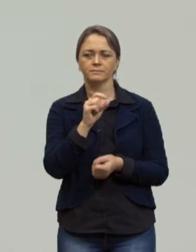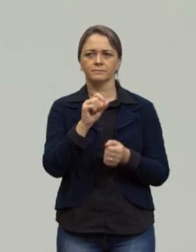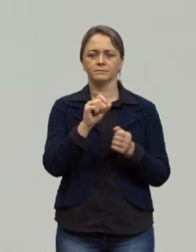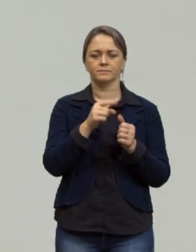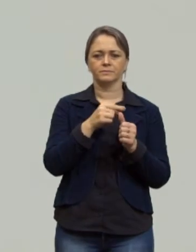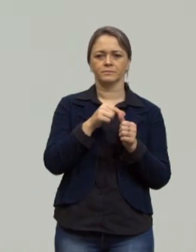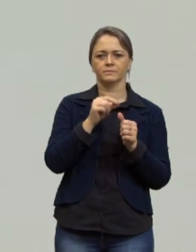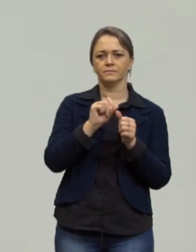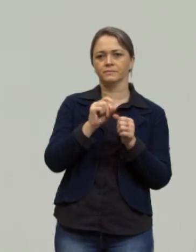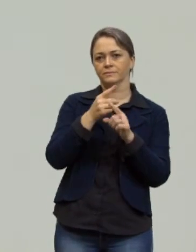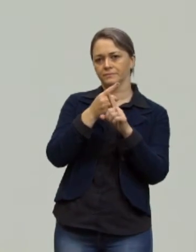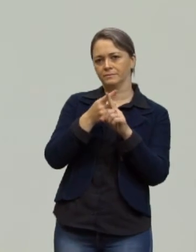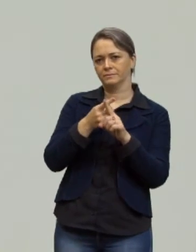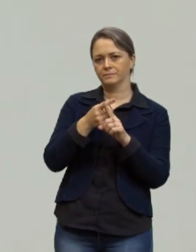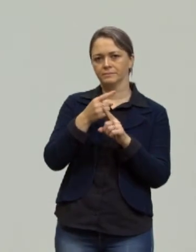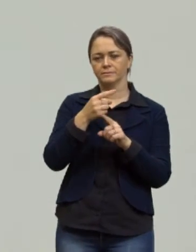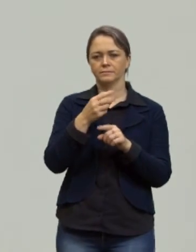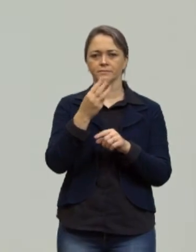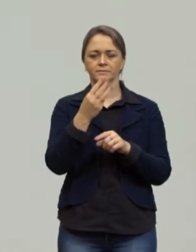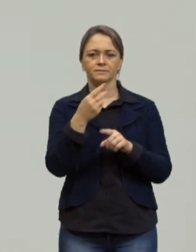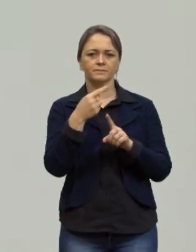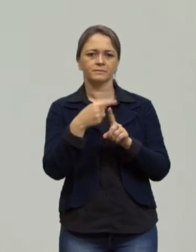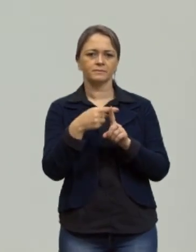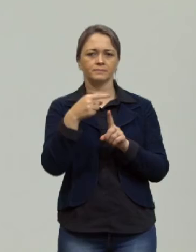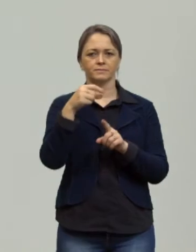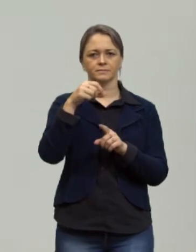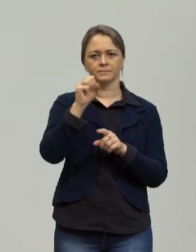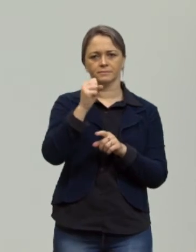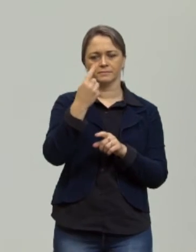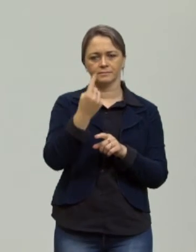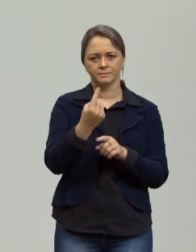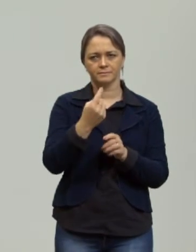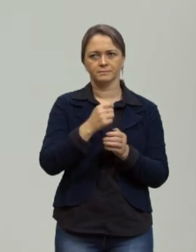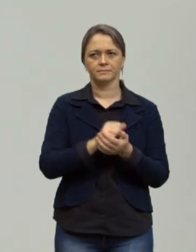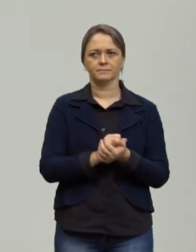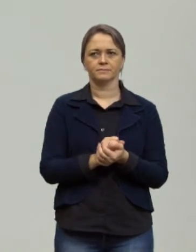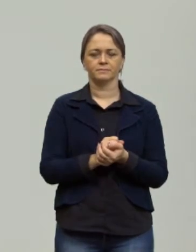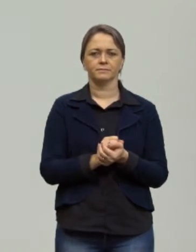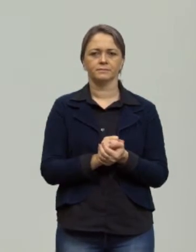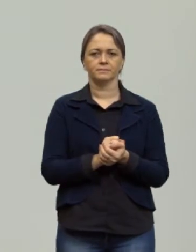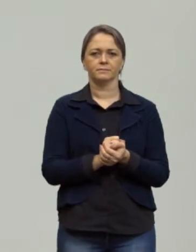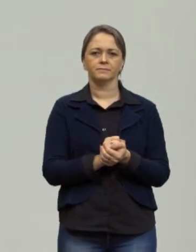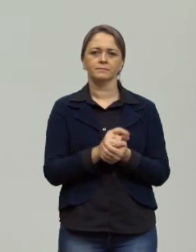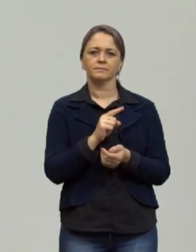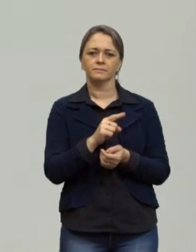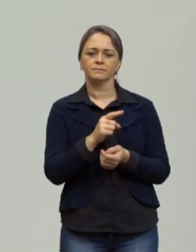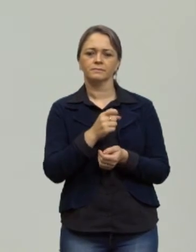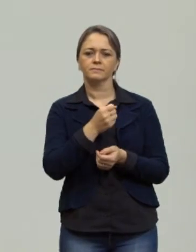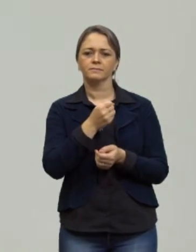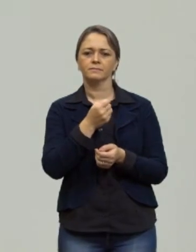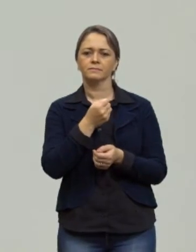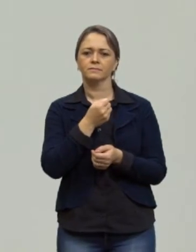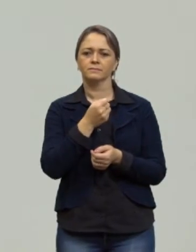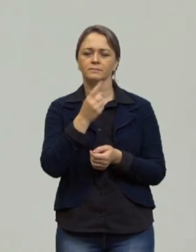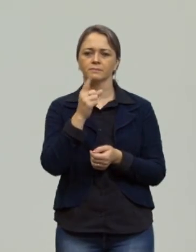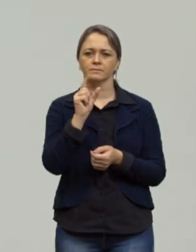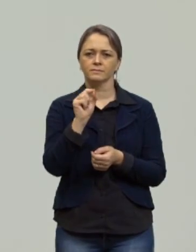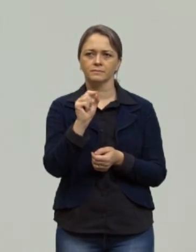três mais oitenta e um o décimo termo desta PA é